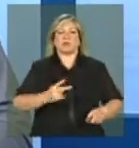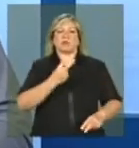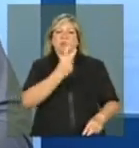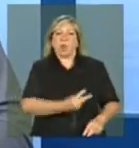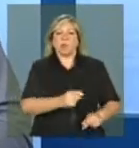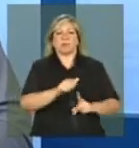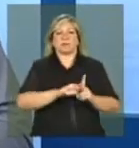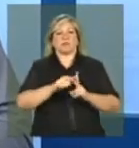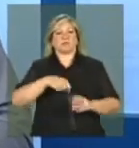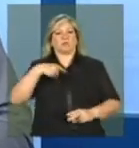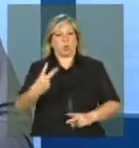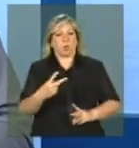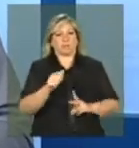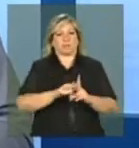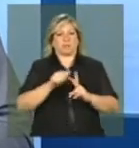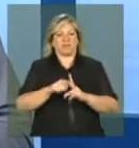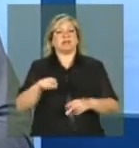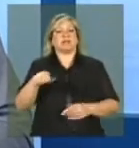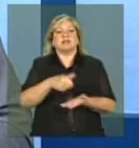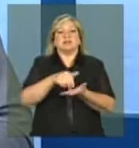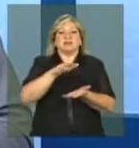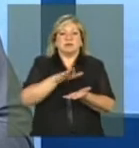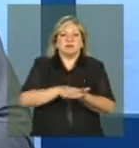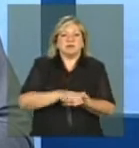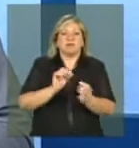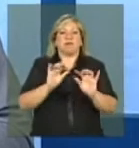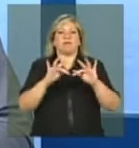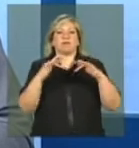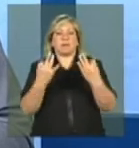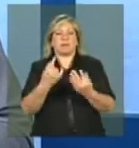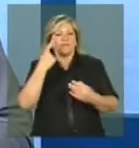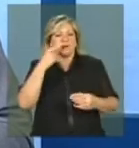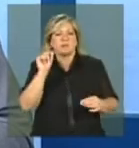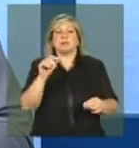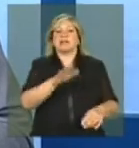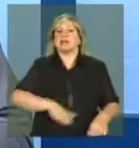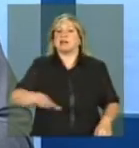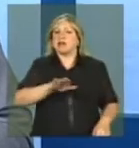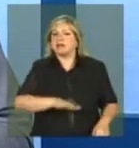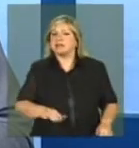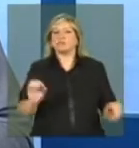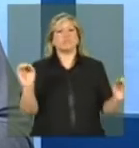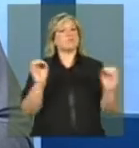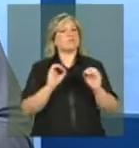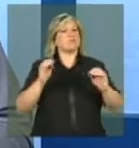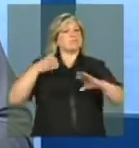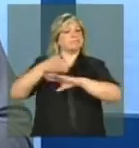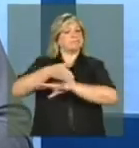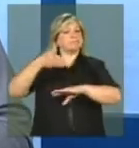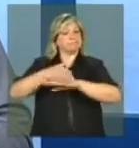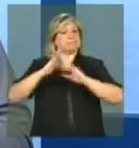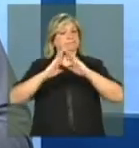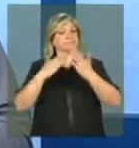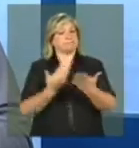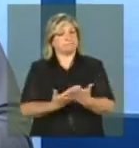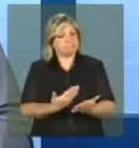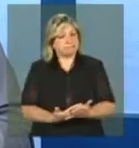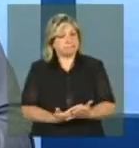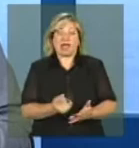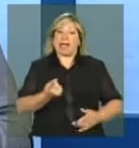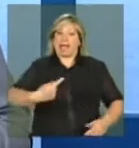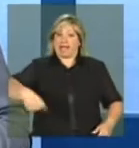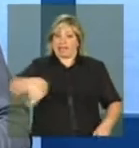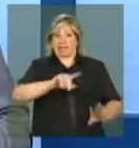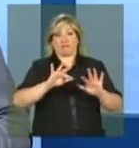registra-se situações de famílias com crianças que não são localizadas nas escolas. Essas famílias, juntamente com as